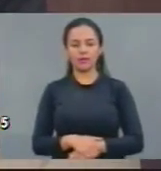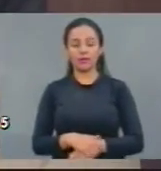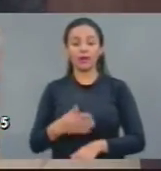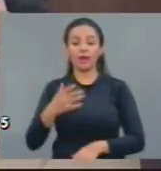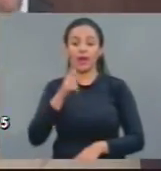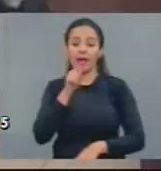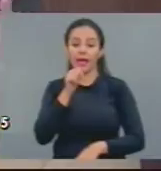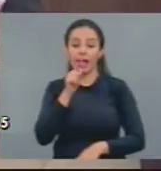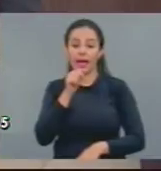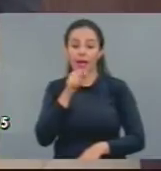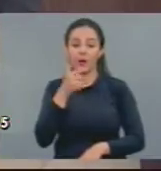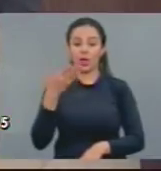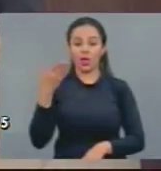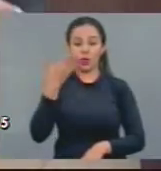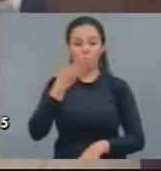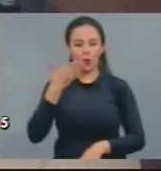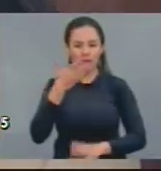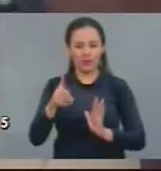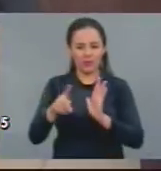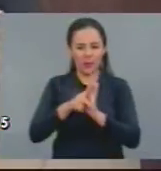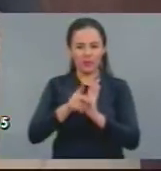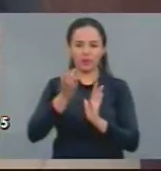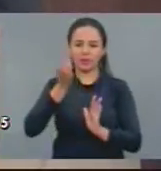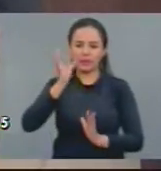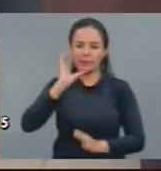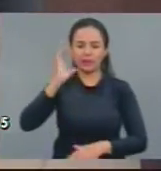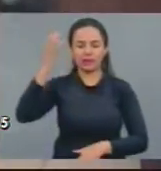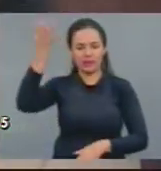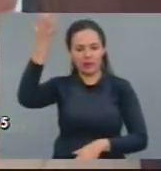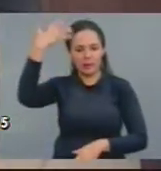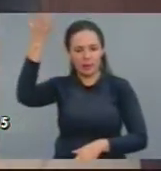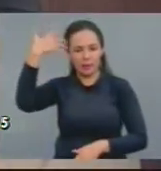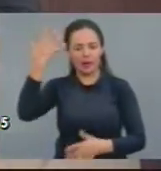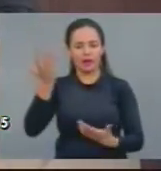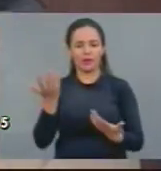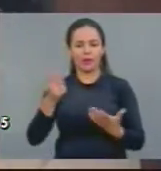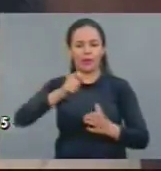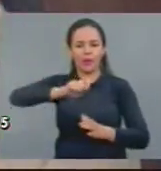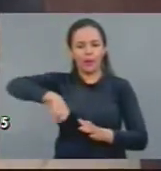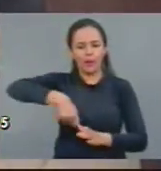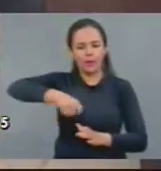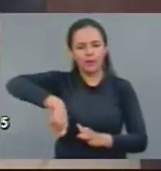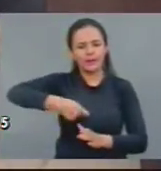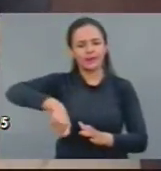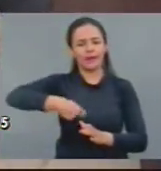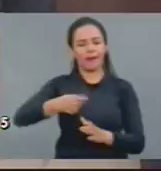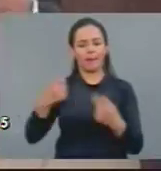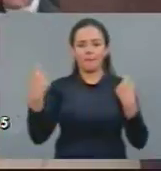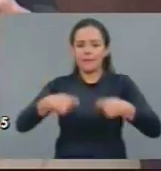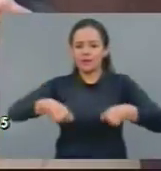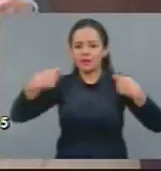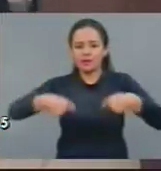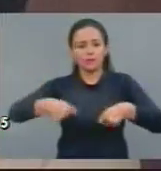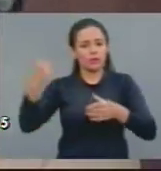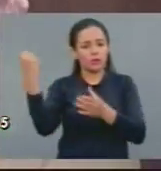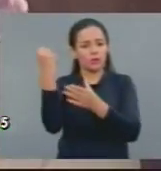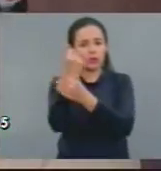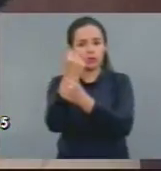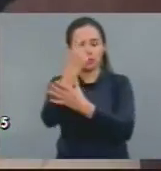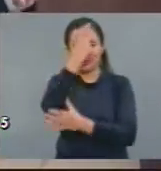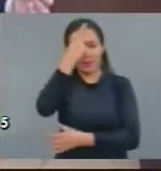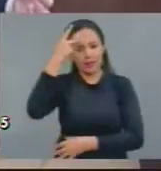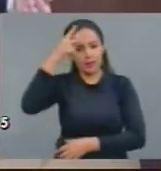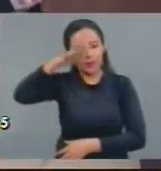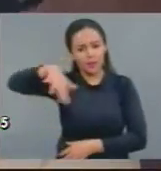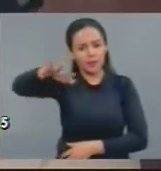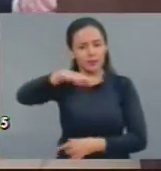é natural, é lógico, é razoável, é ético, é jurídico que você